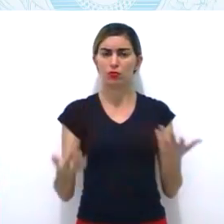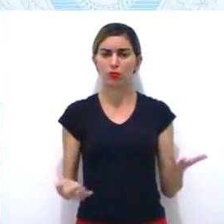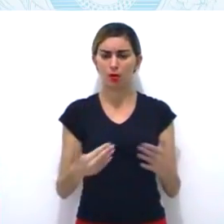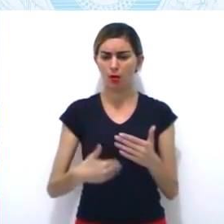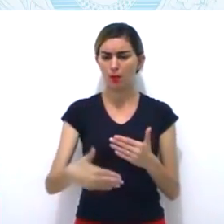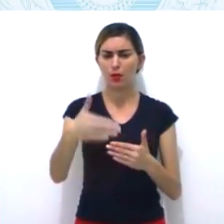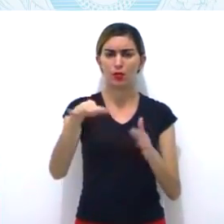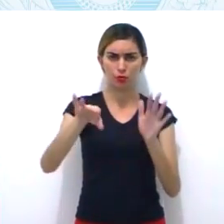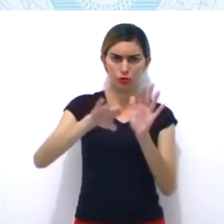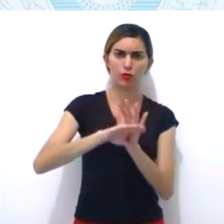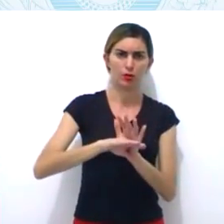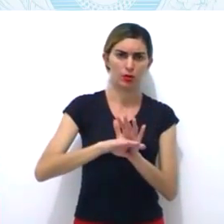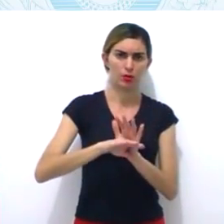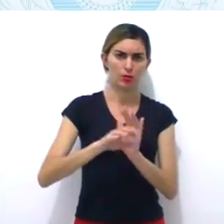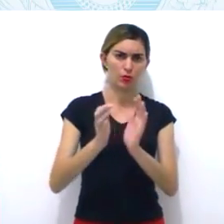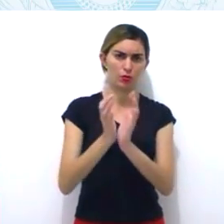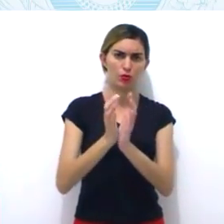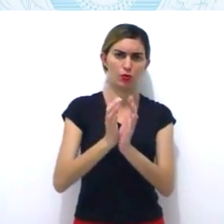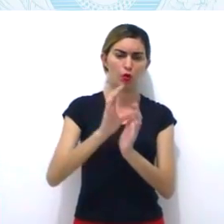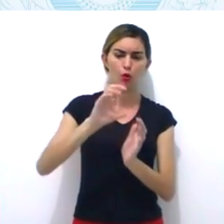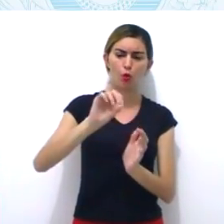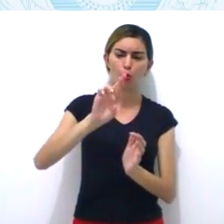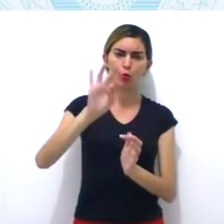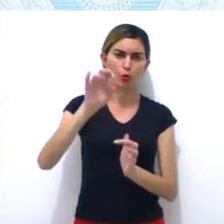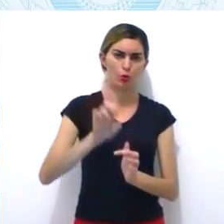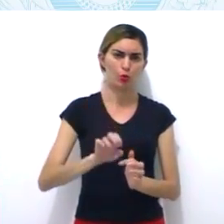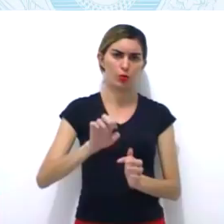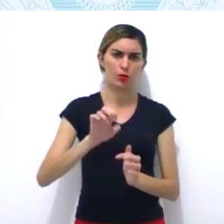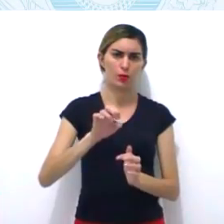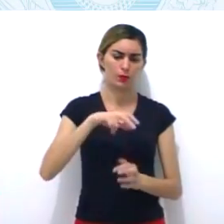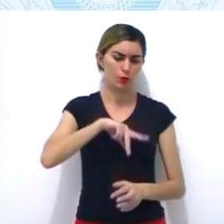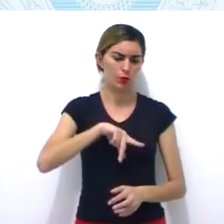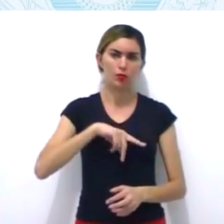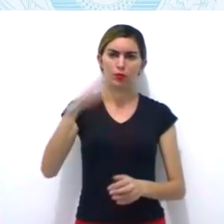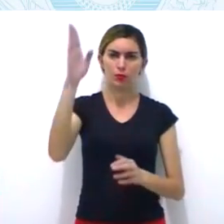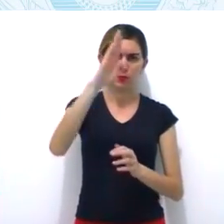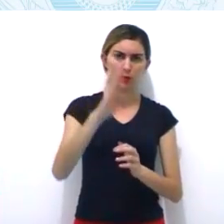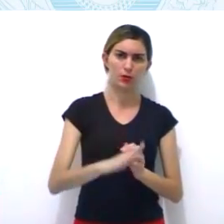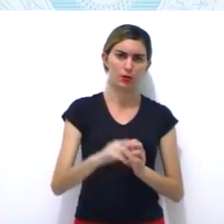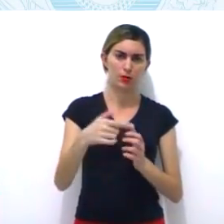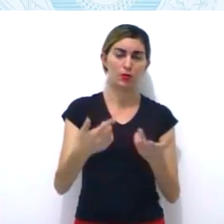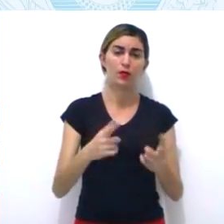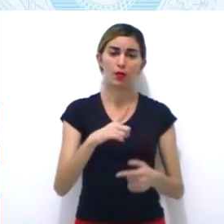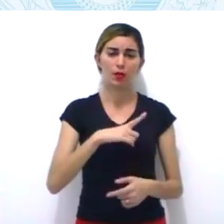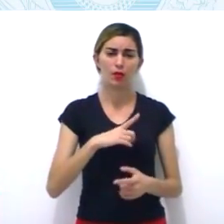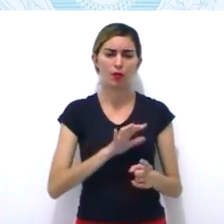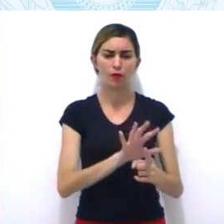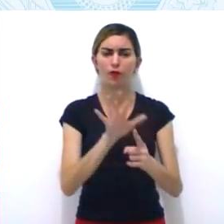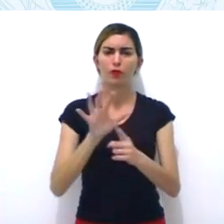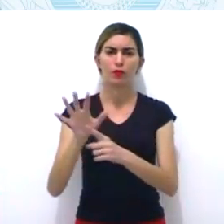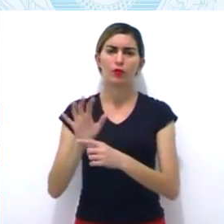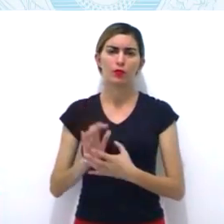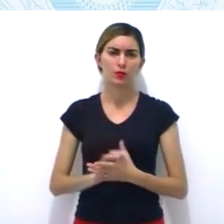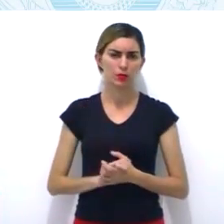dentro dessa grande revolta aqui em Pernambuco, mas também vão sofrer influência dos ideais iluministas.